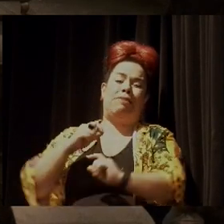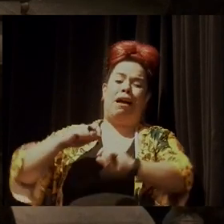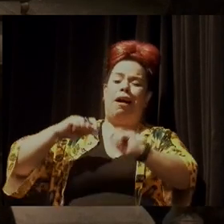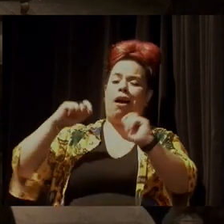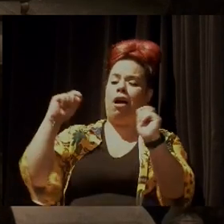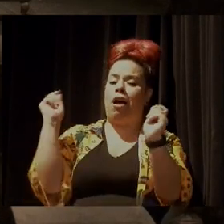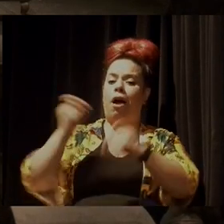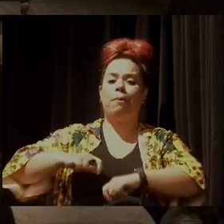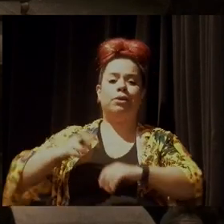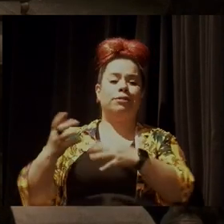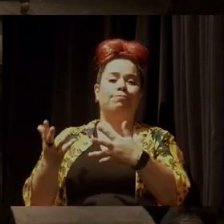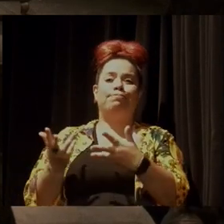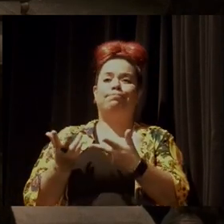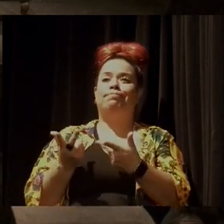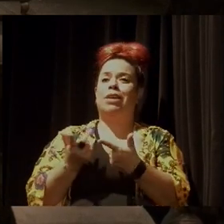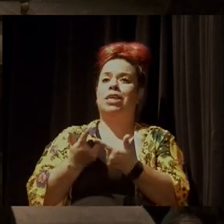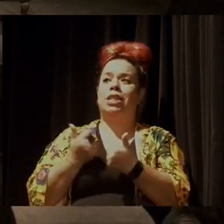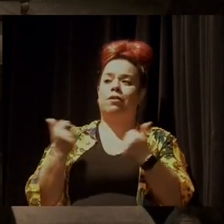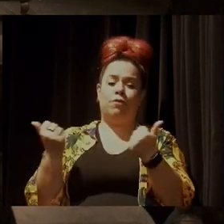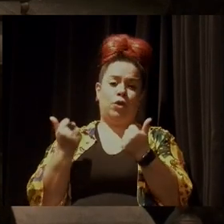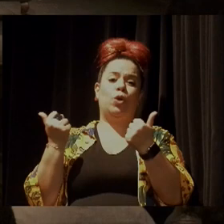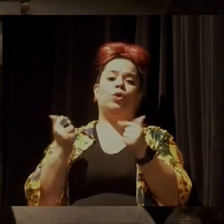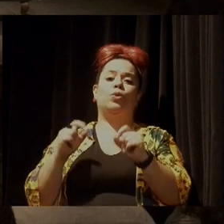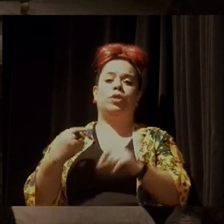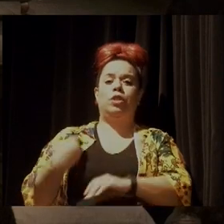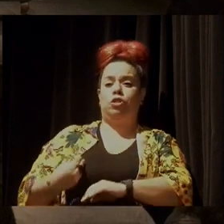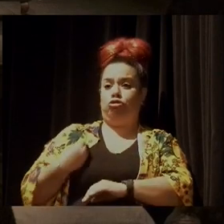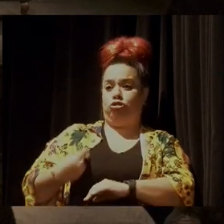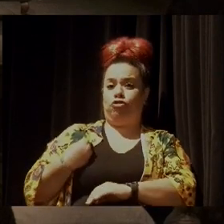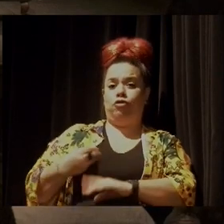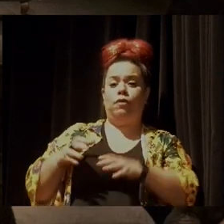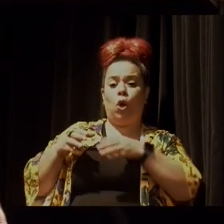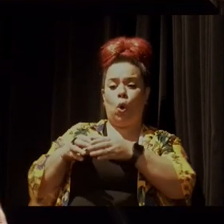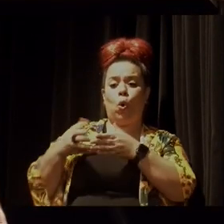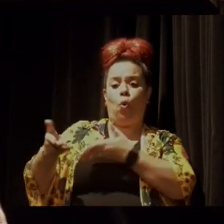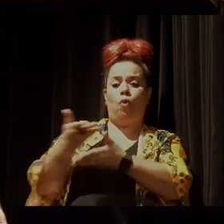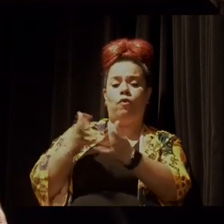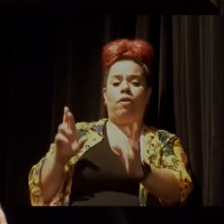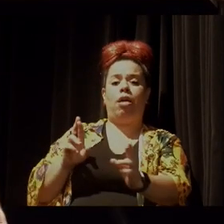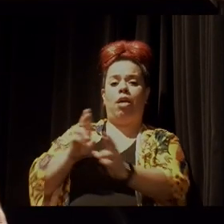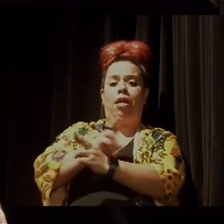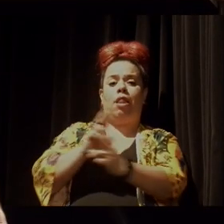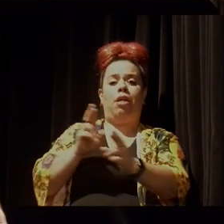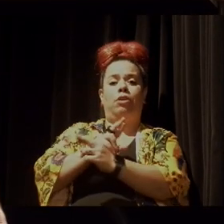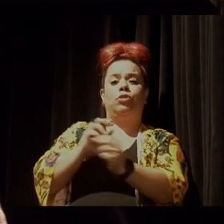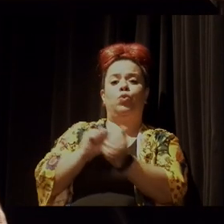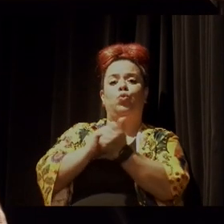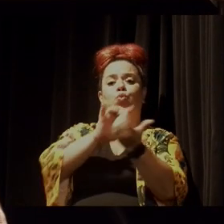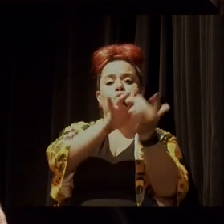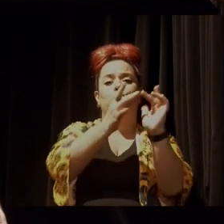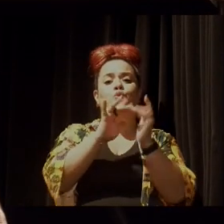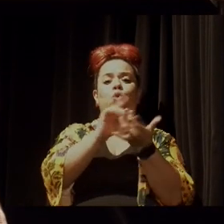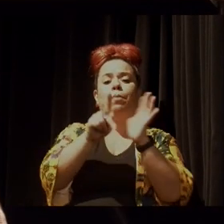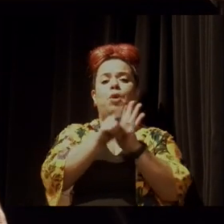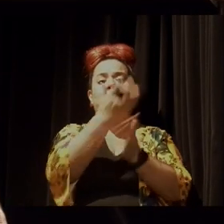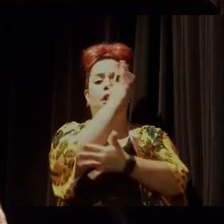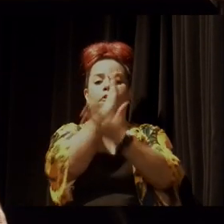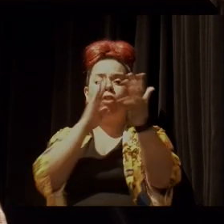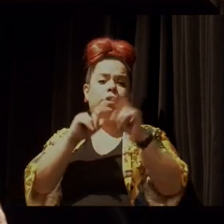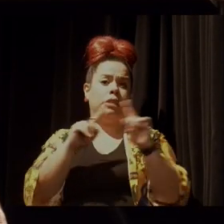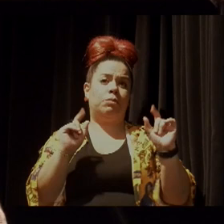capacidade incrível de conviver, de se relacionar com essa floresta sem,